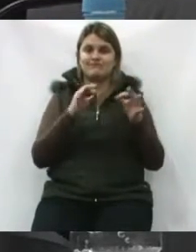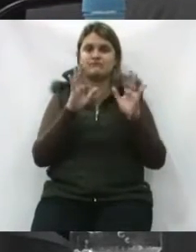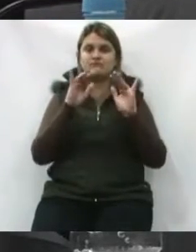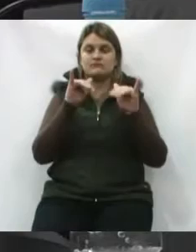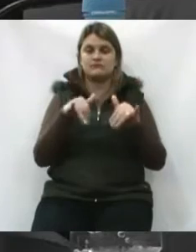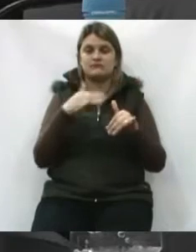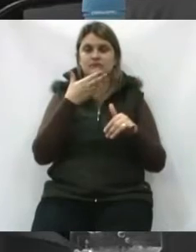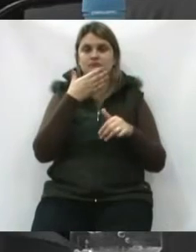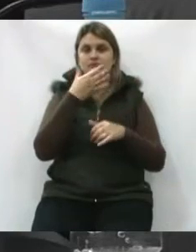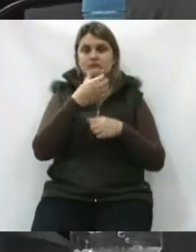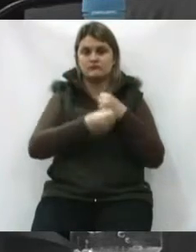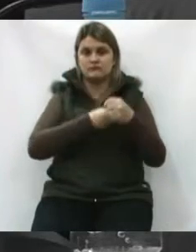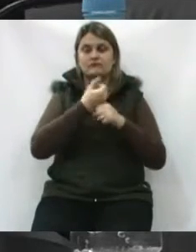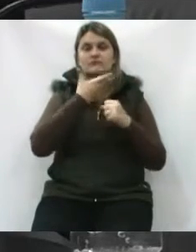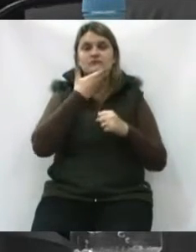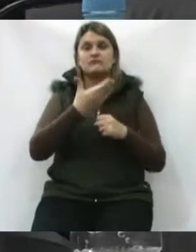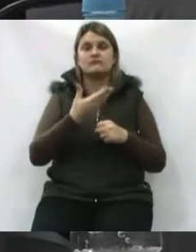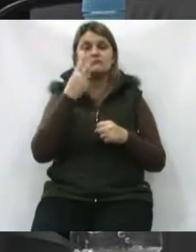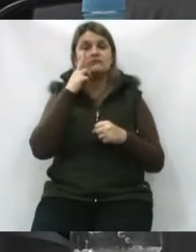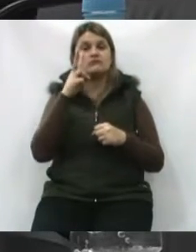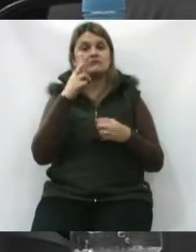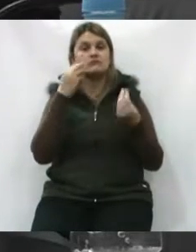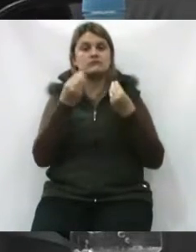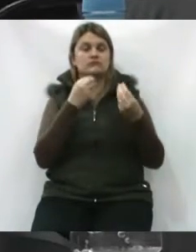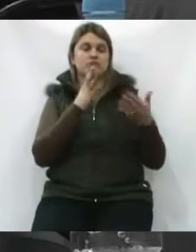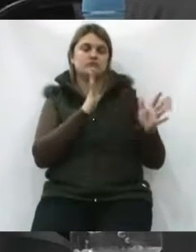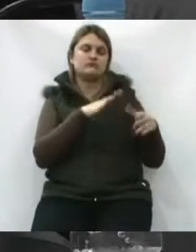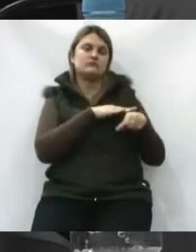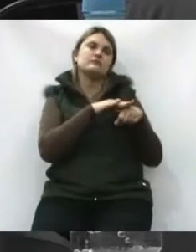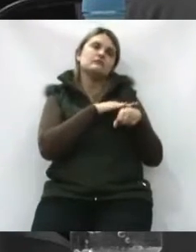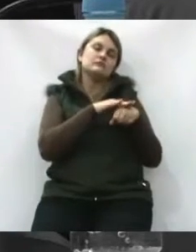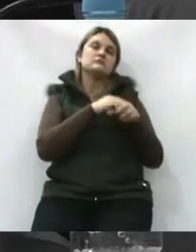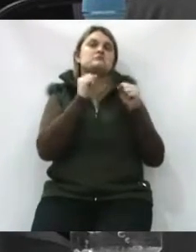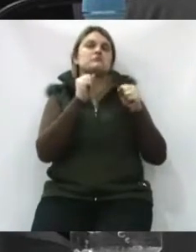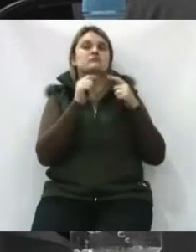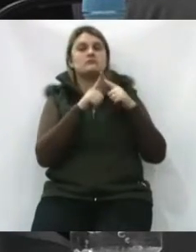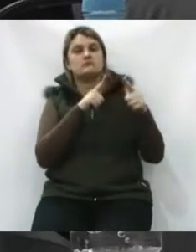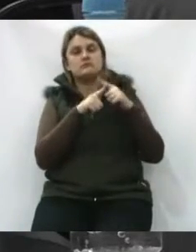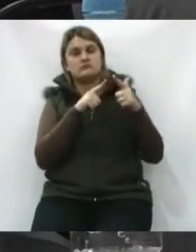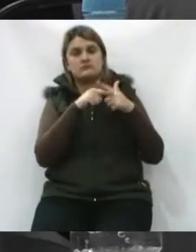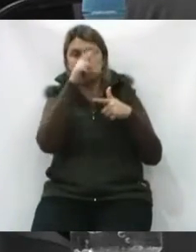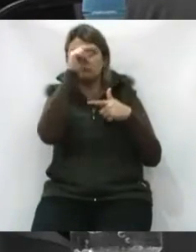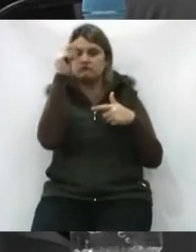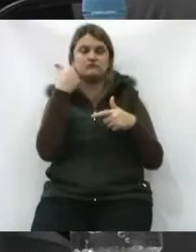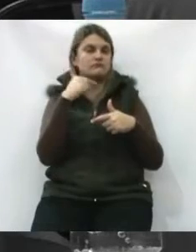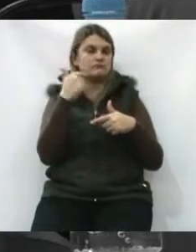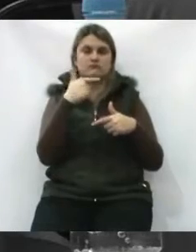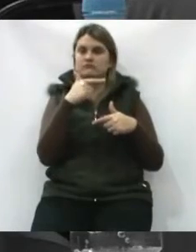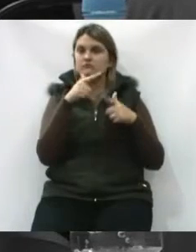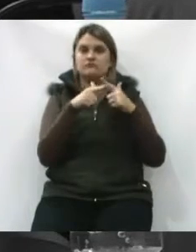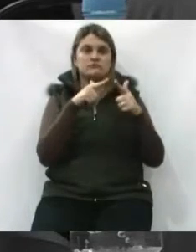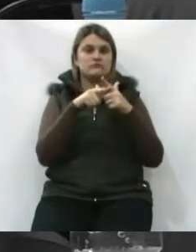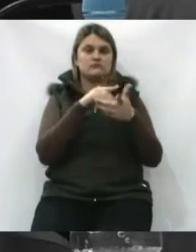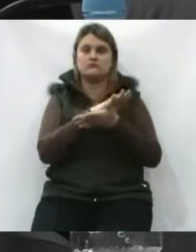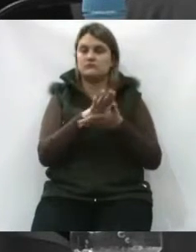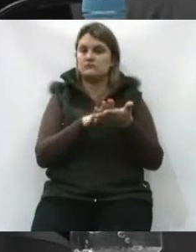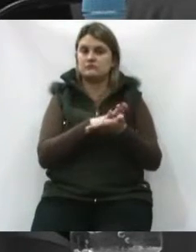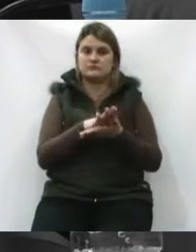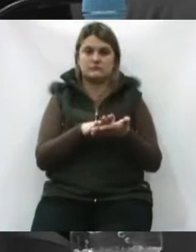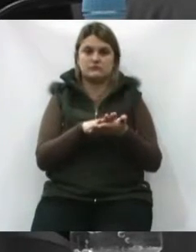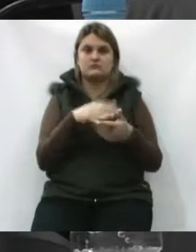final do ano, é nós vamos ver o cumprimento. Alguns me pararam e falaram que podia ter algum problema com o Executivo. Na minha opinião, não tem problema por causa disso.